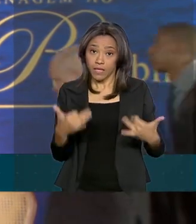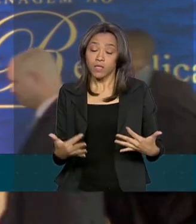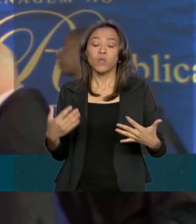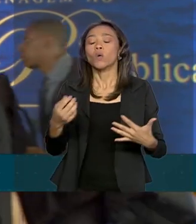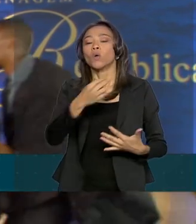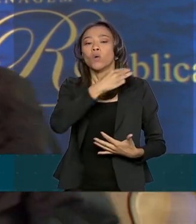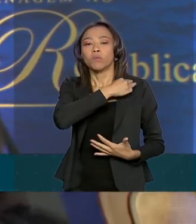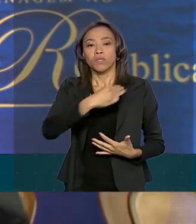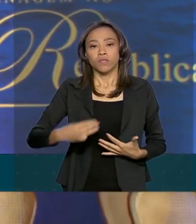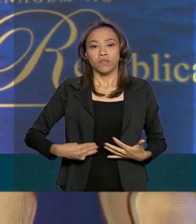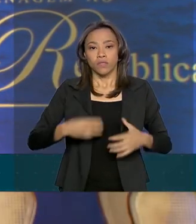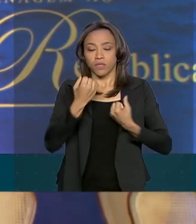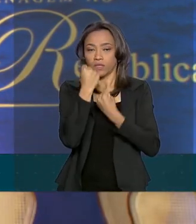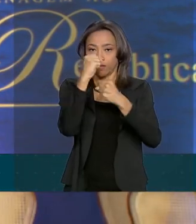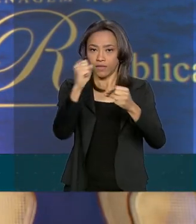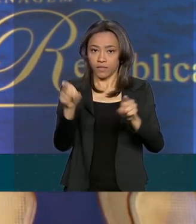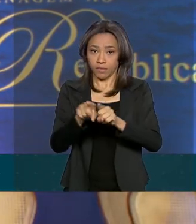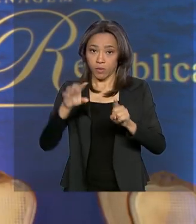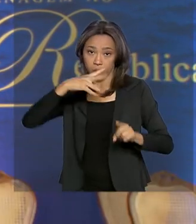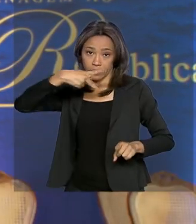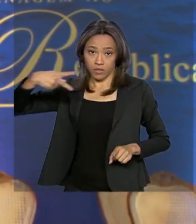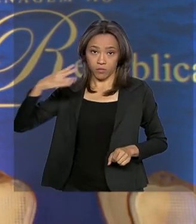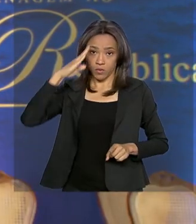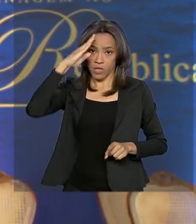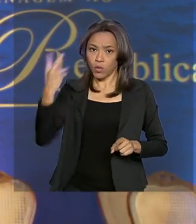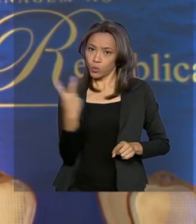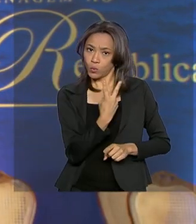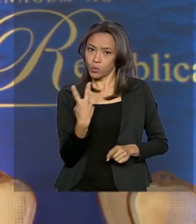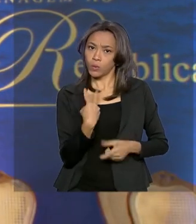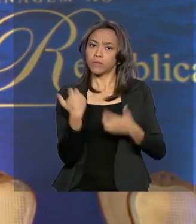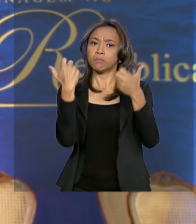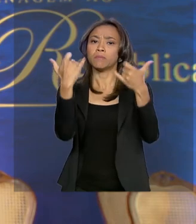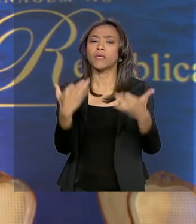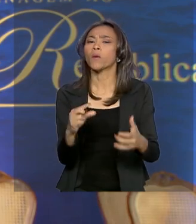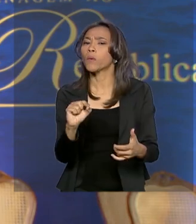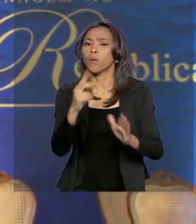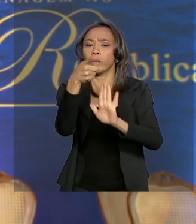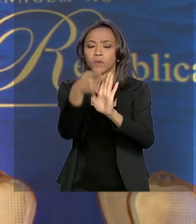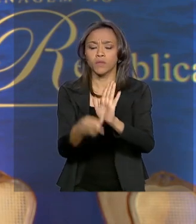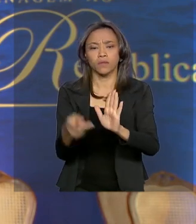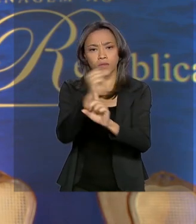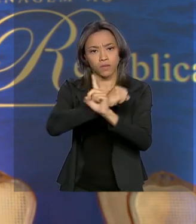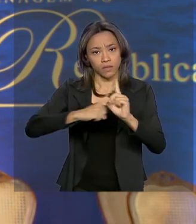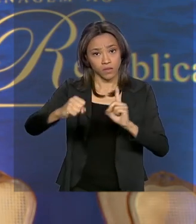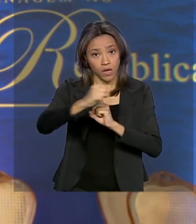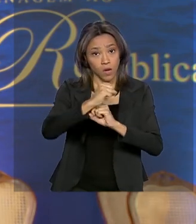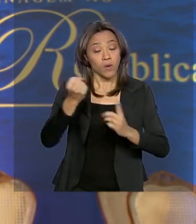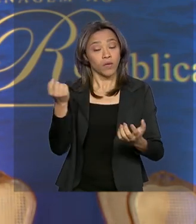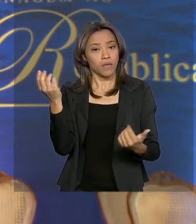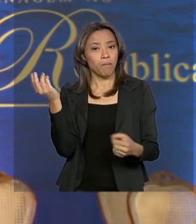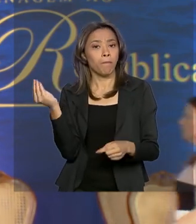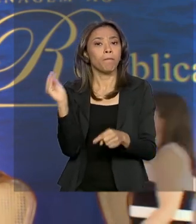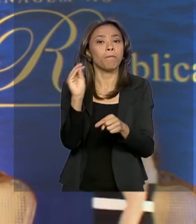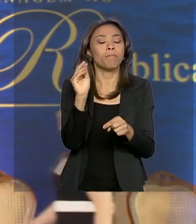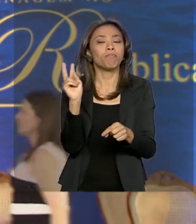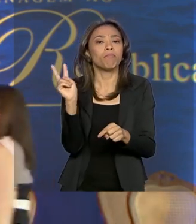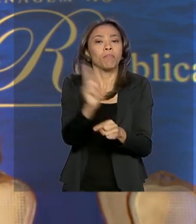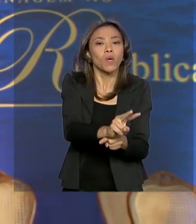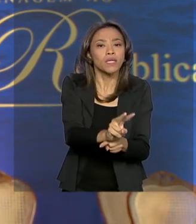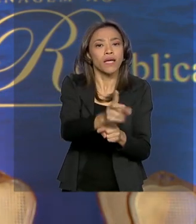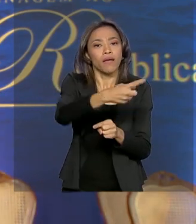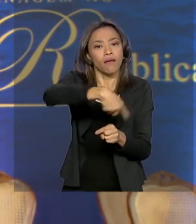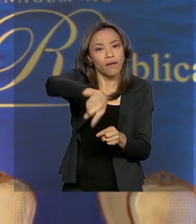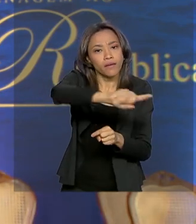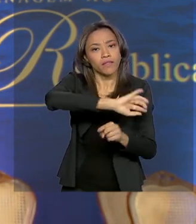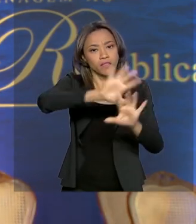presidente Jair Bolsonaro falaram sobre o projeto de lei que trata da proteção social dos militares que foi aprovado na